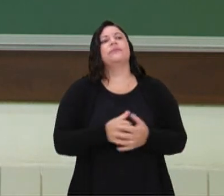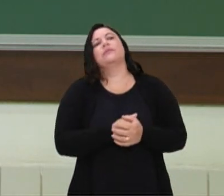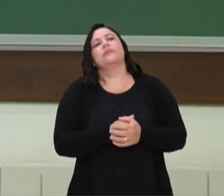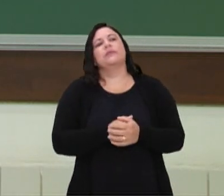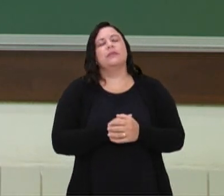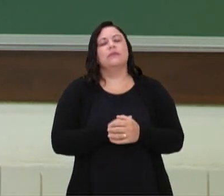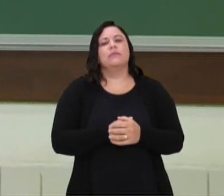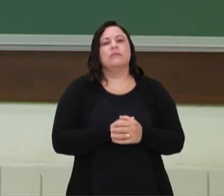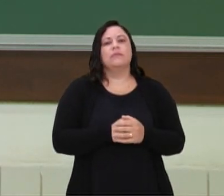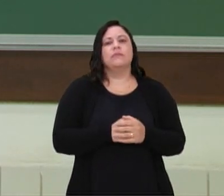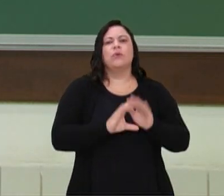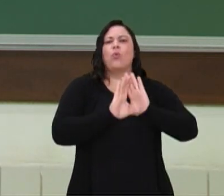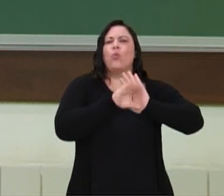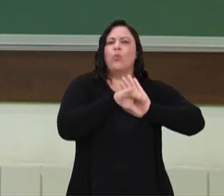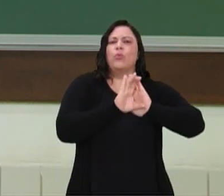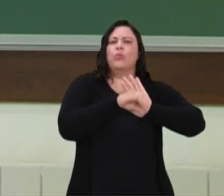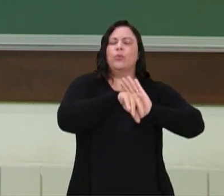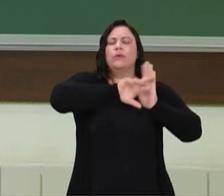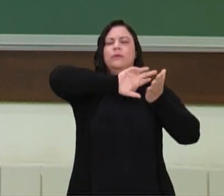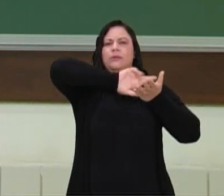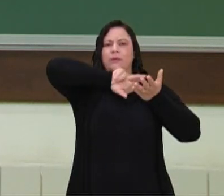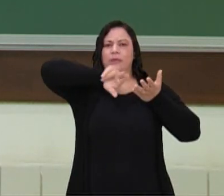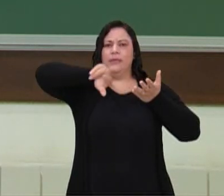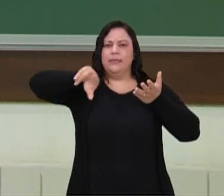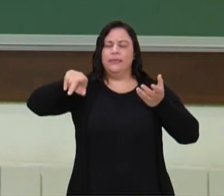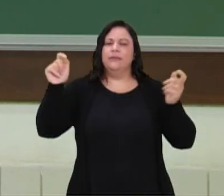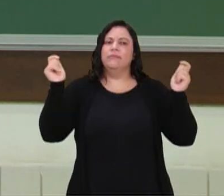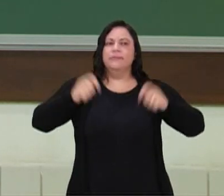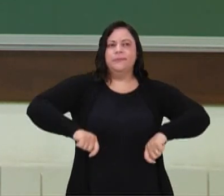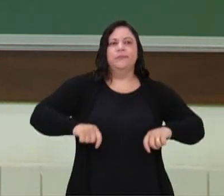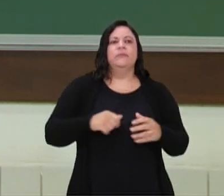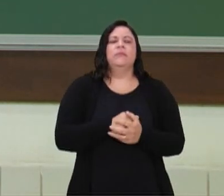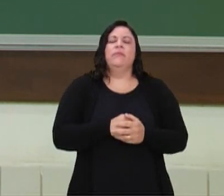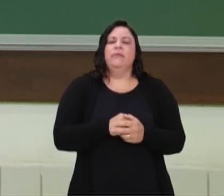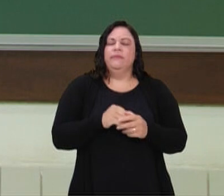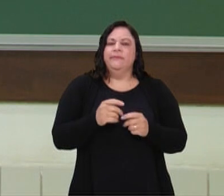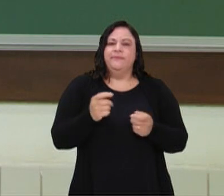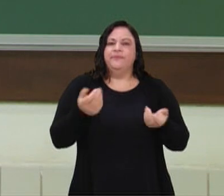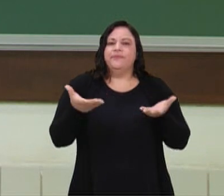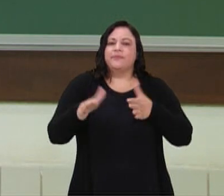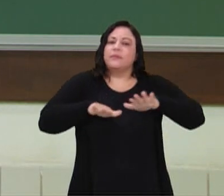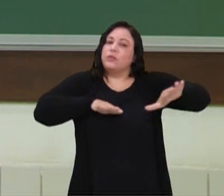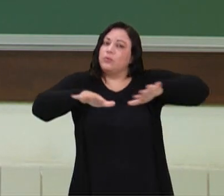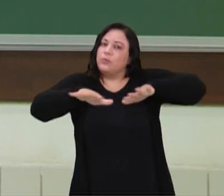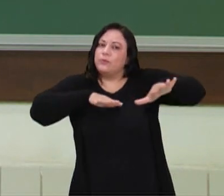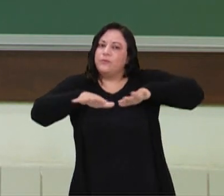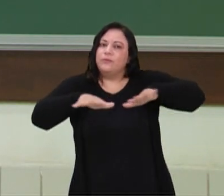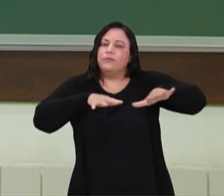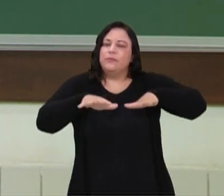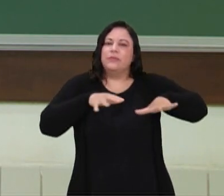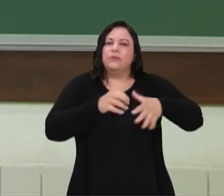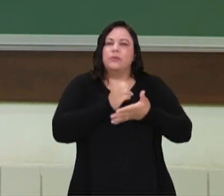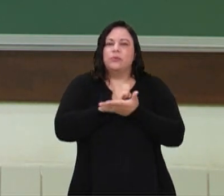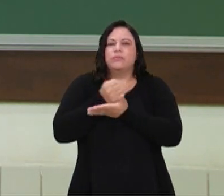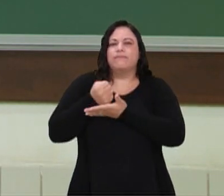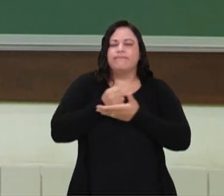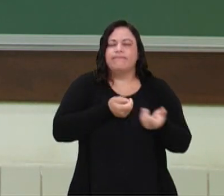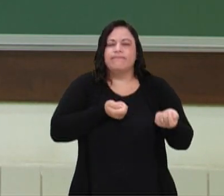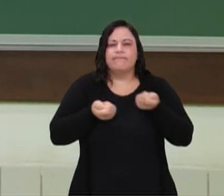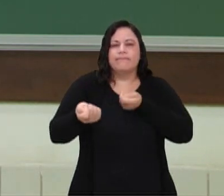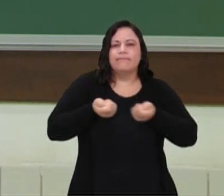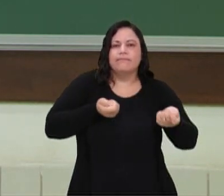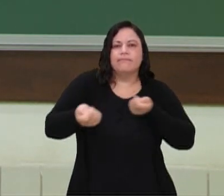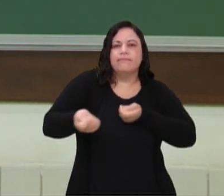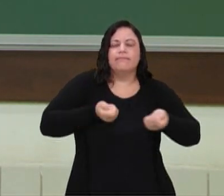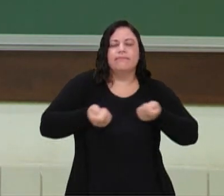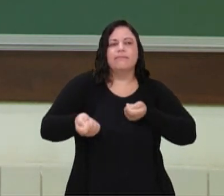O seu conceito, que é o quê, gente? É a arte de controlar o corpo por meio de movimentos, por meio de contração dos nossos